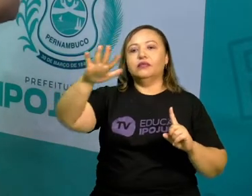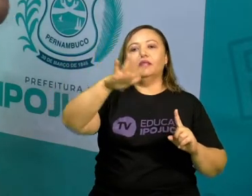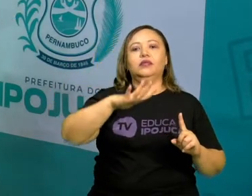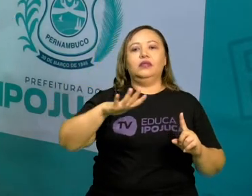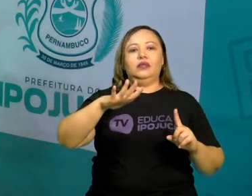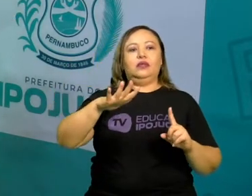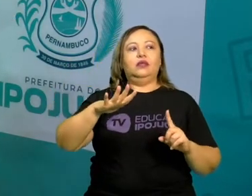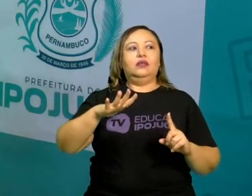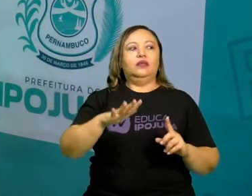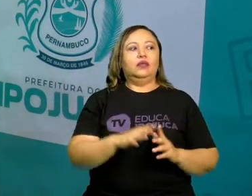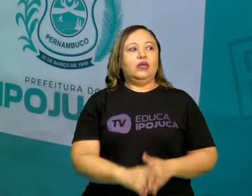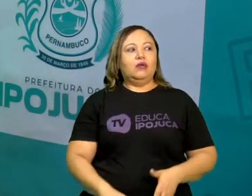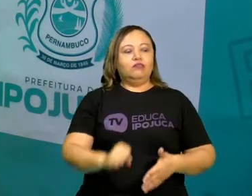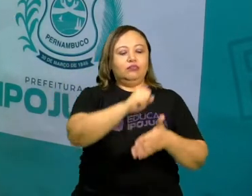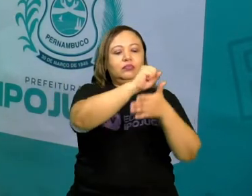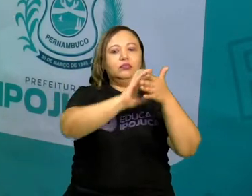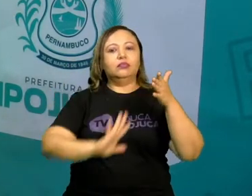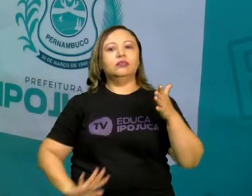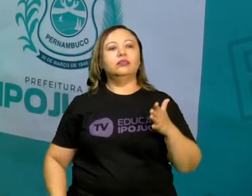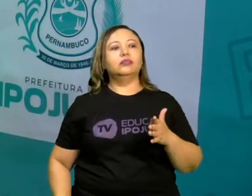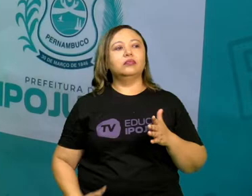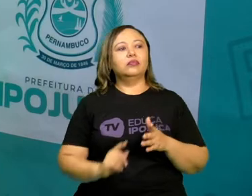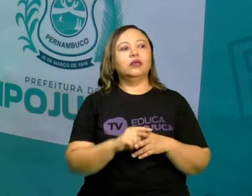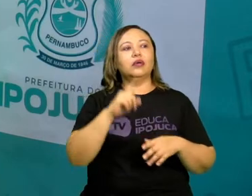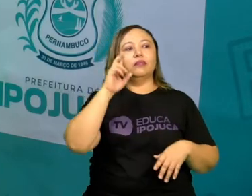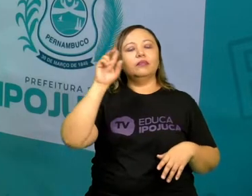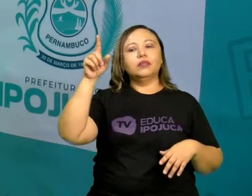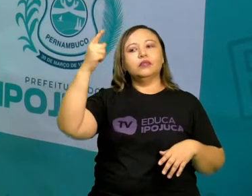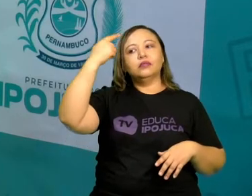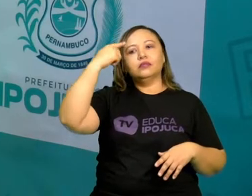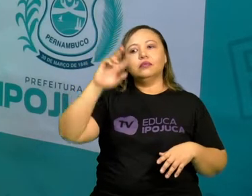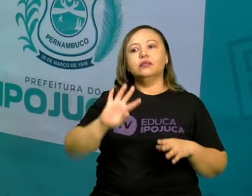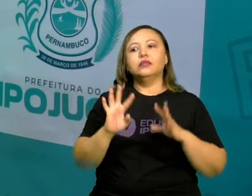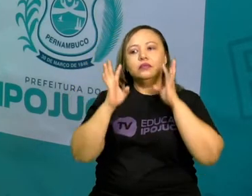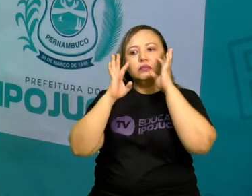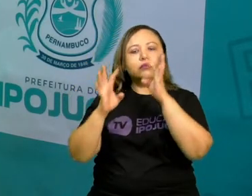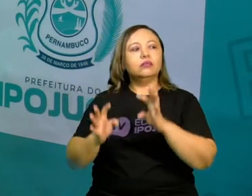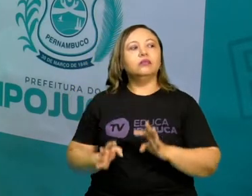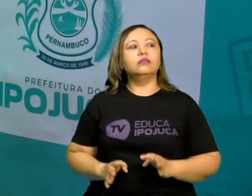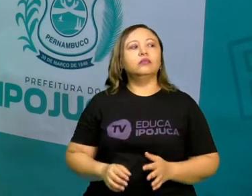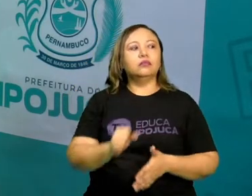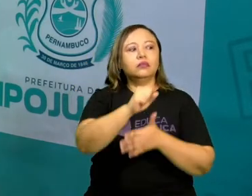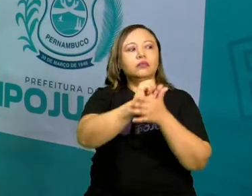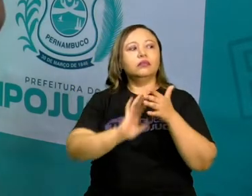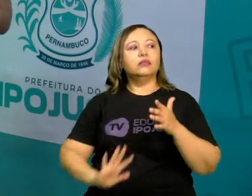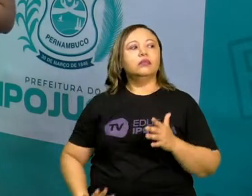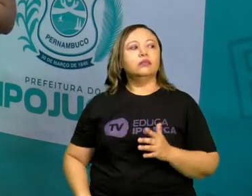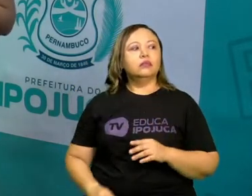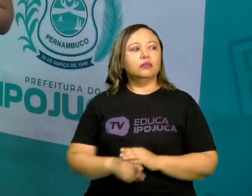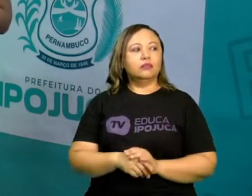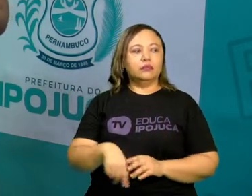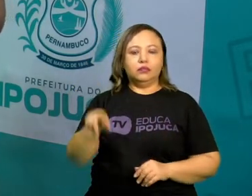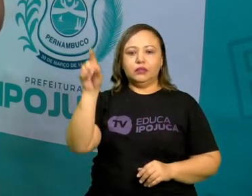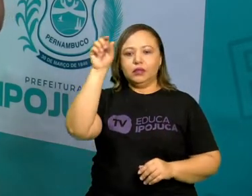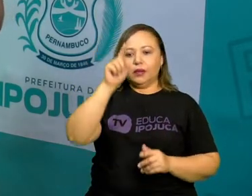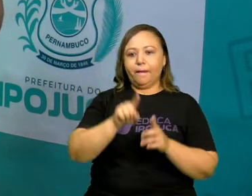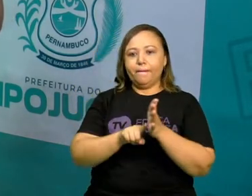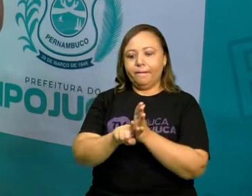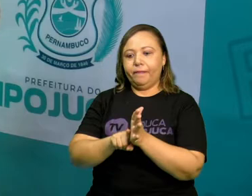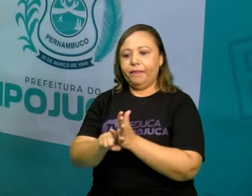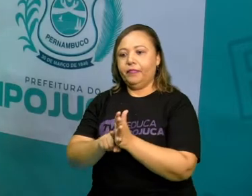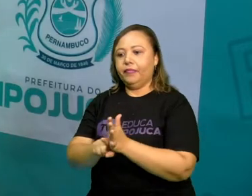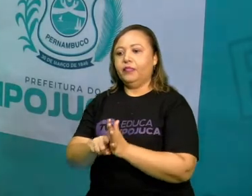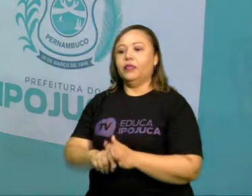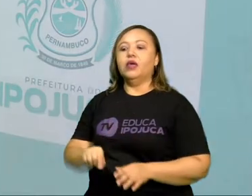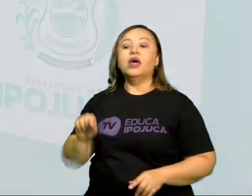E agora, no desafio. Eu quero que vocês, ó. Presta atenção. Nessa atividade de hoje. Vamos pesquisar